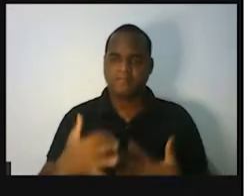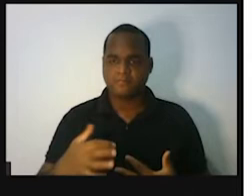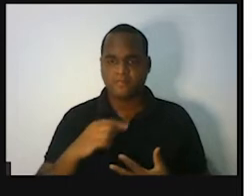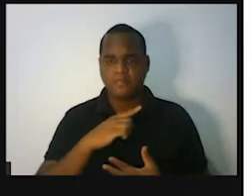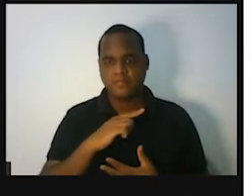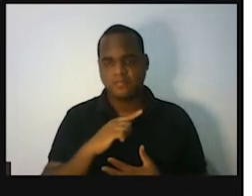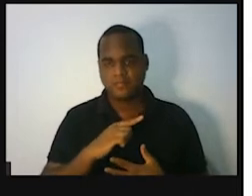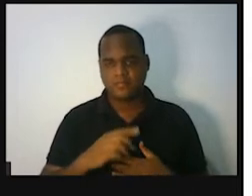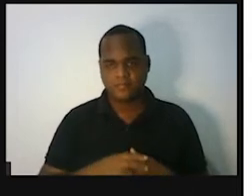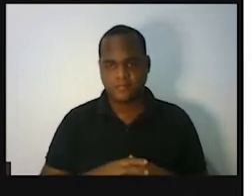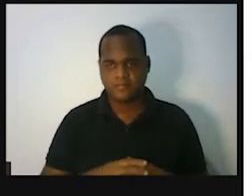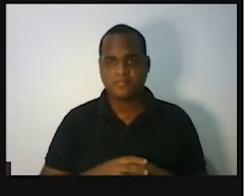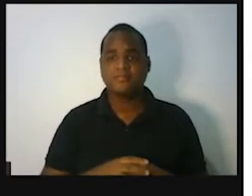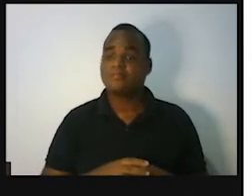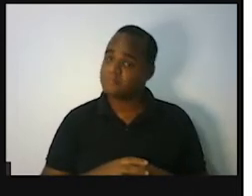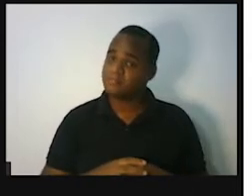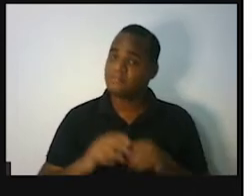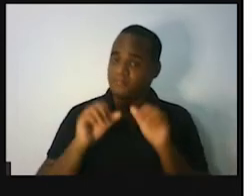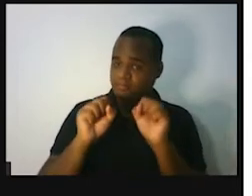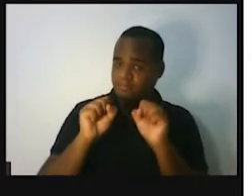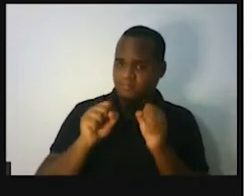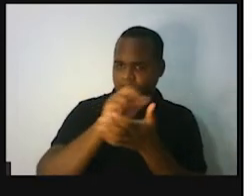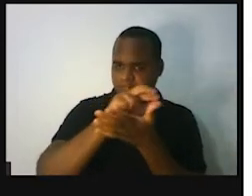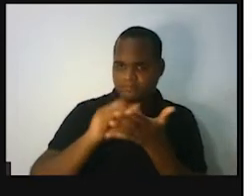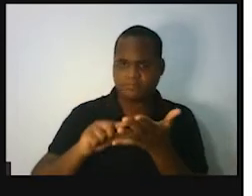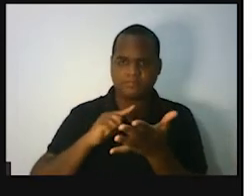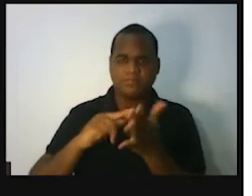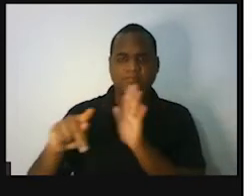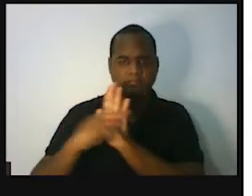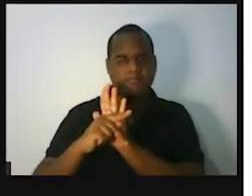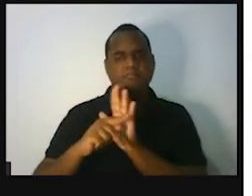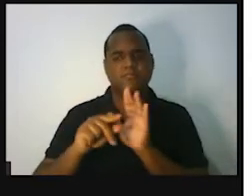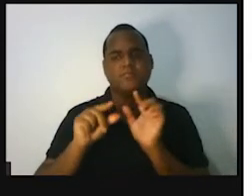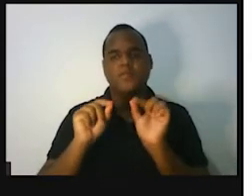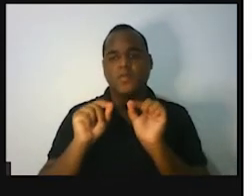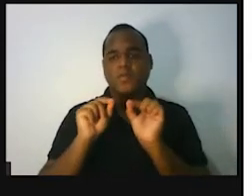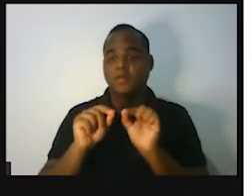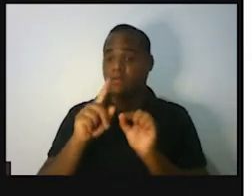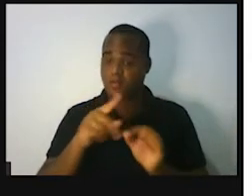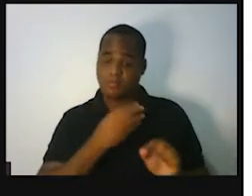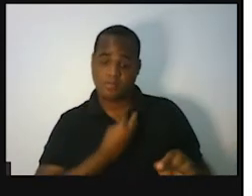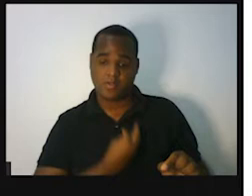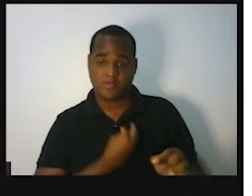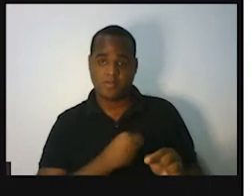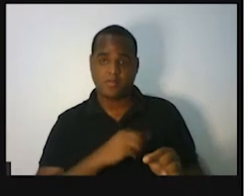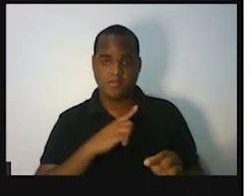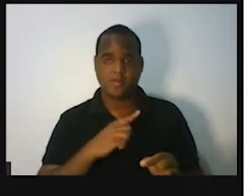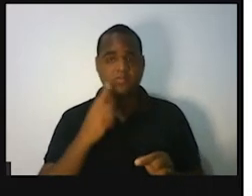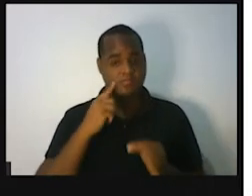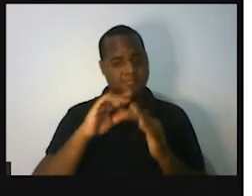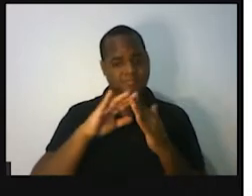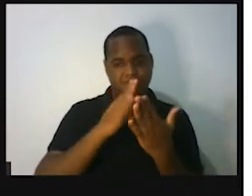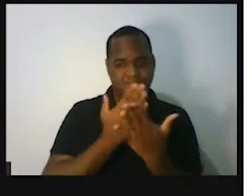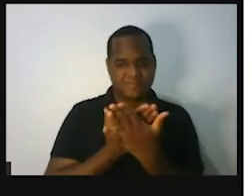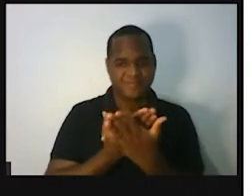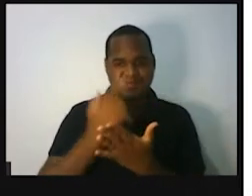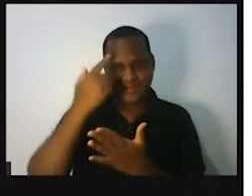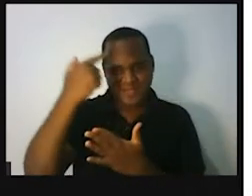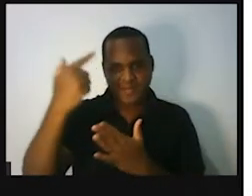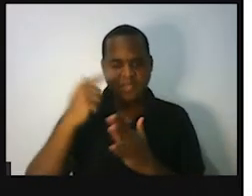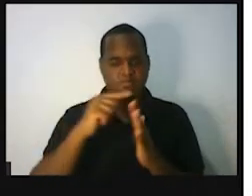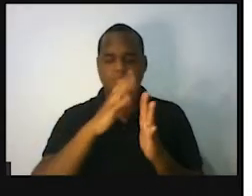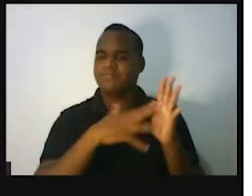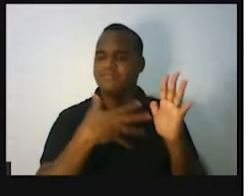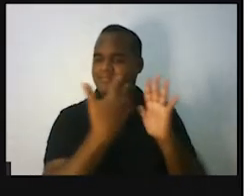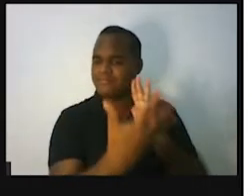fez por muito tempo parte da nossa vida escolar, que é o boletim escolar.